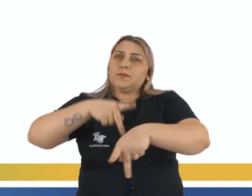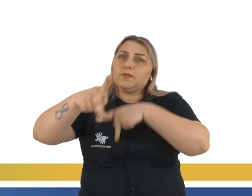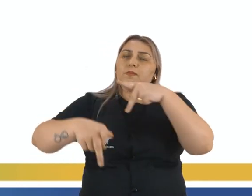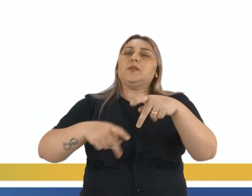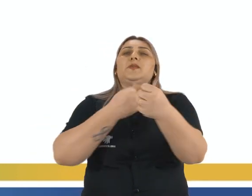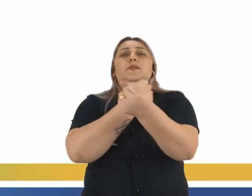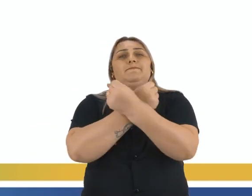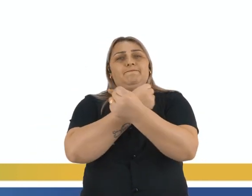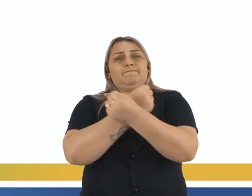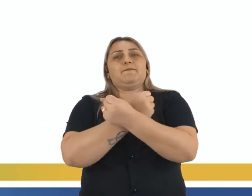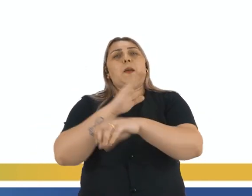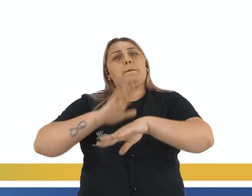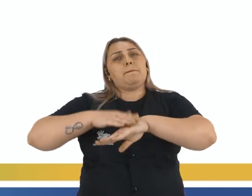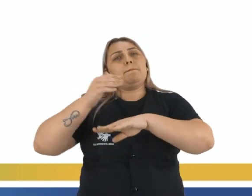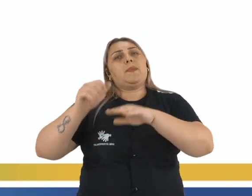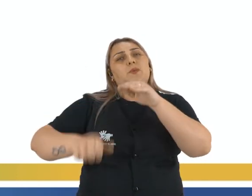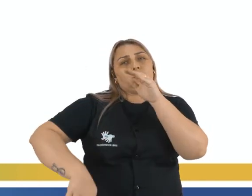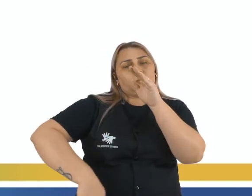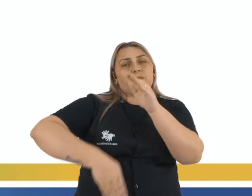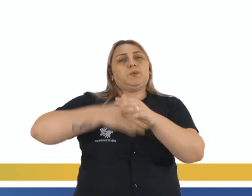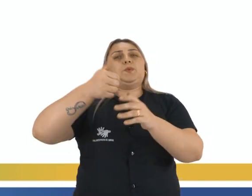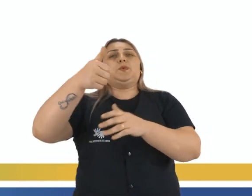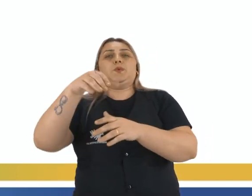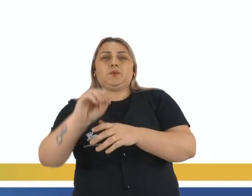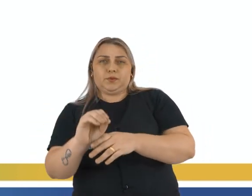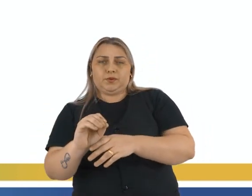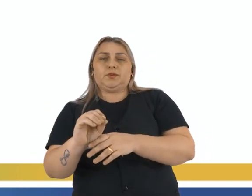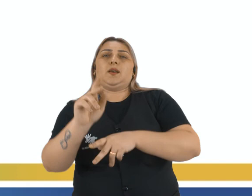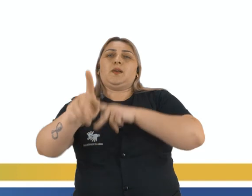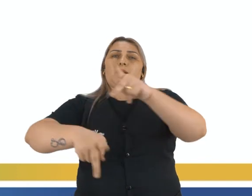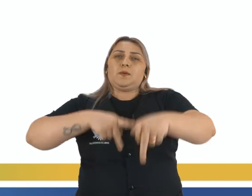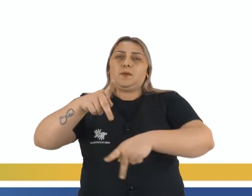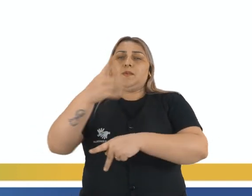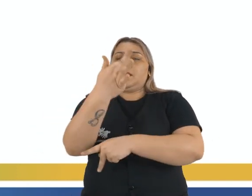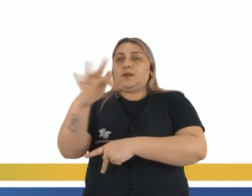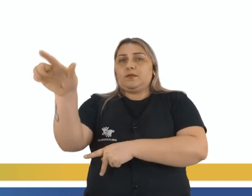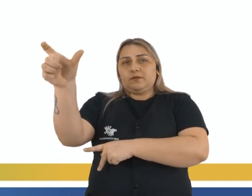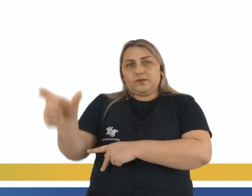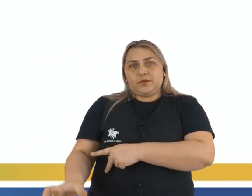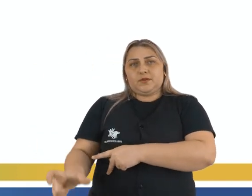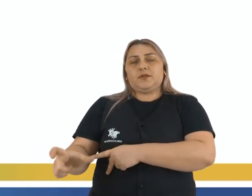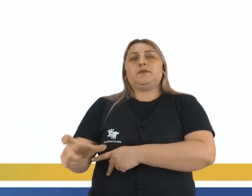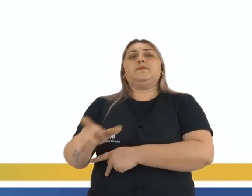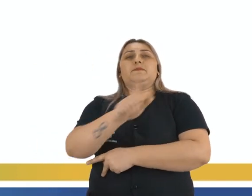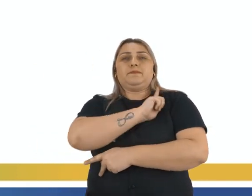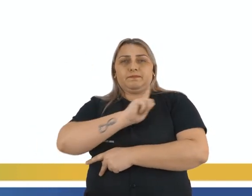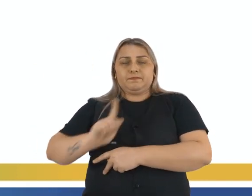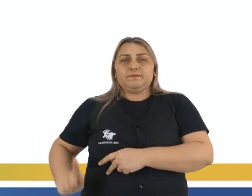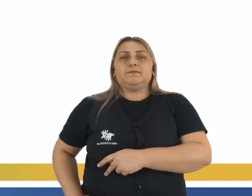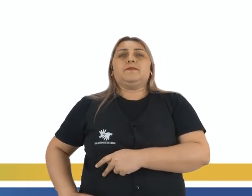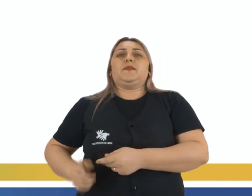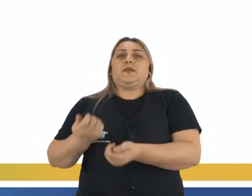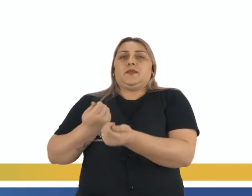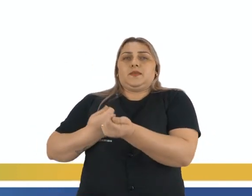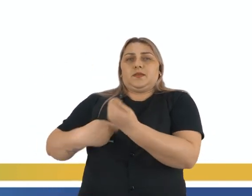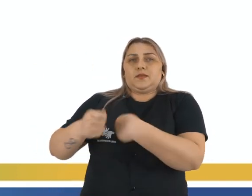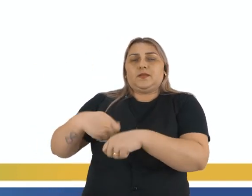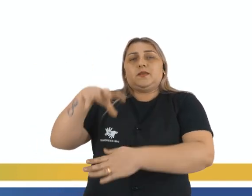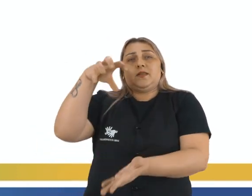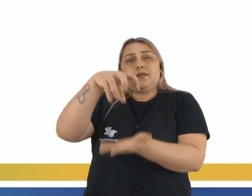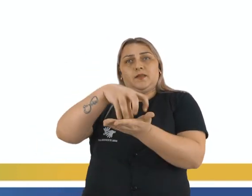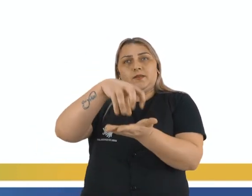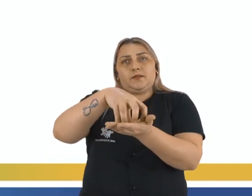escravos, ela era mais de 10 vezes superior à população de franceses que governavam e que administravam a ilha.